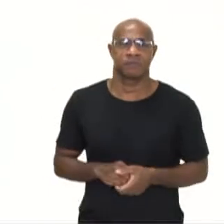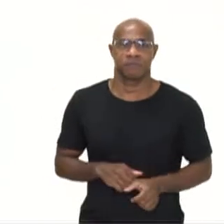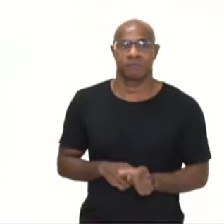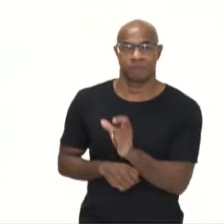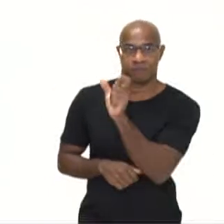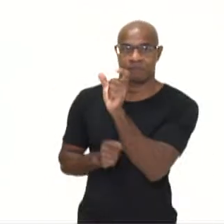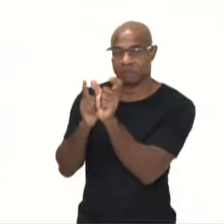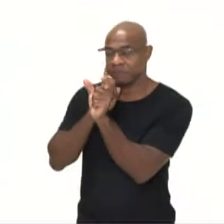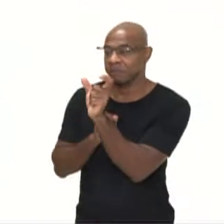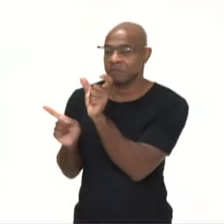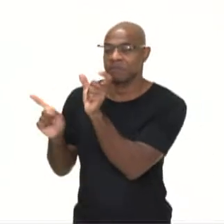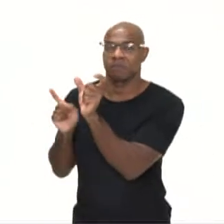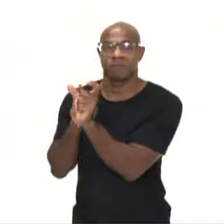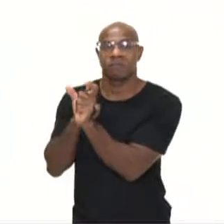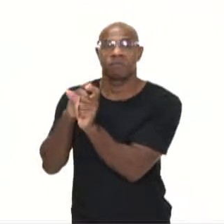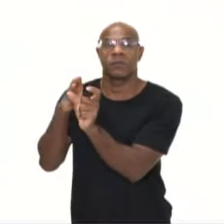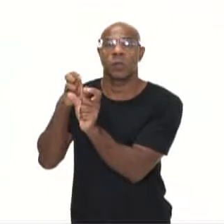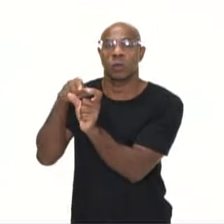comentário